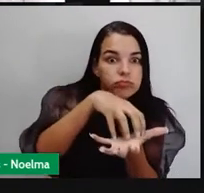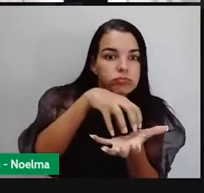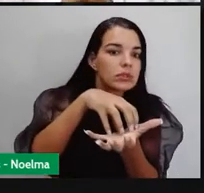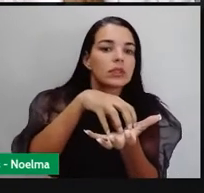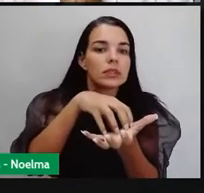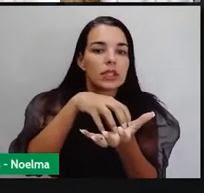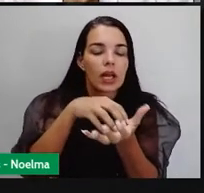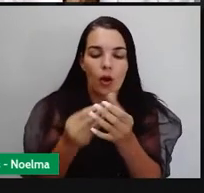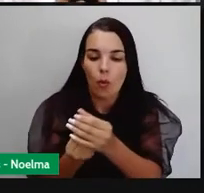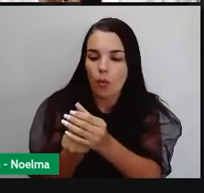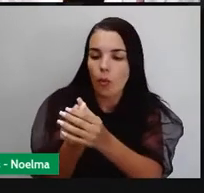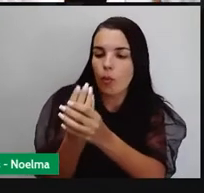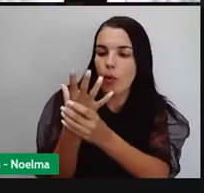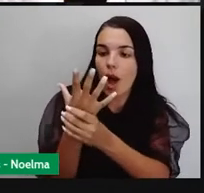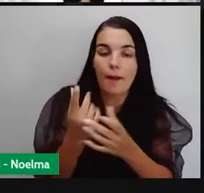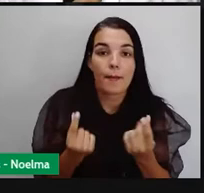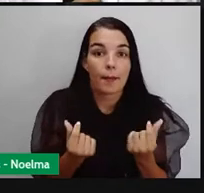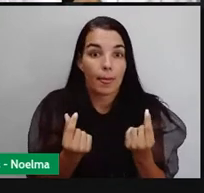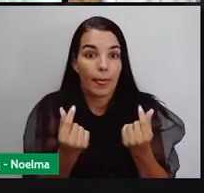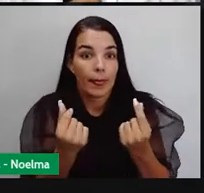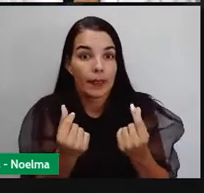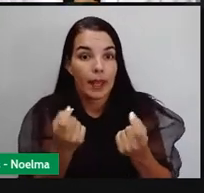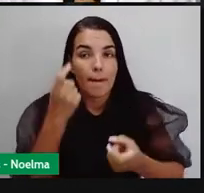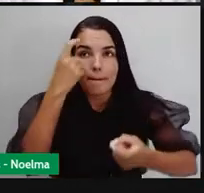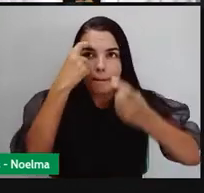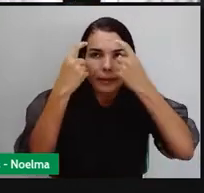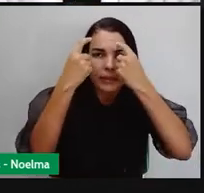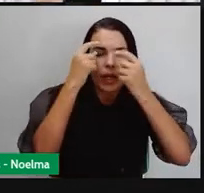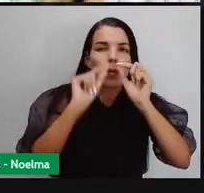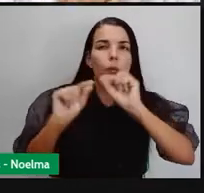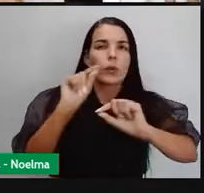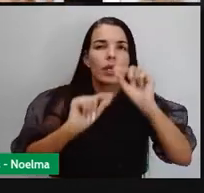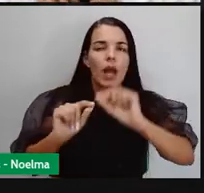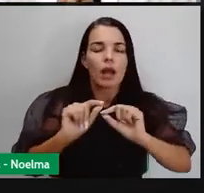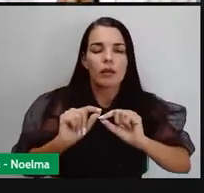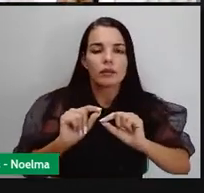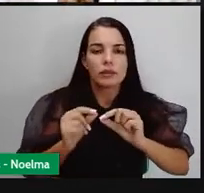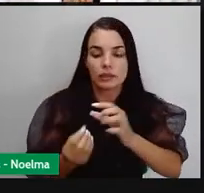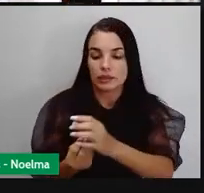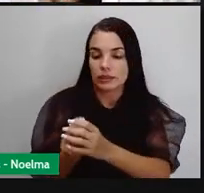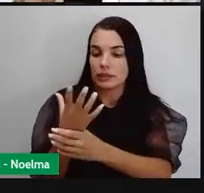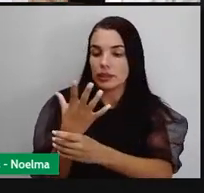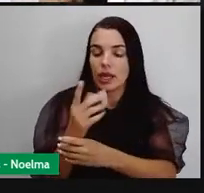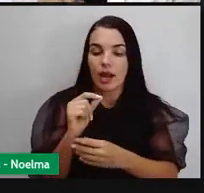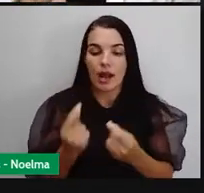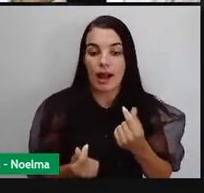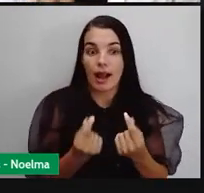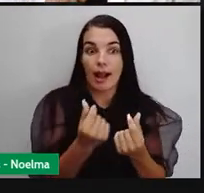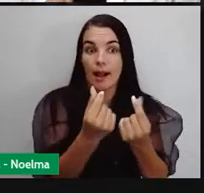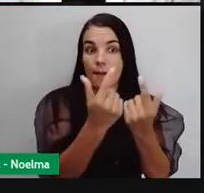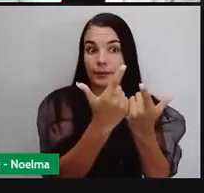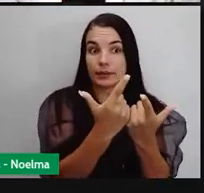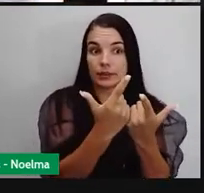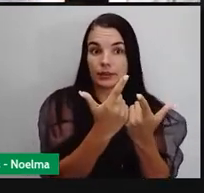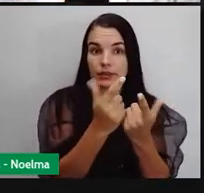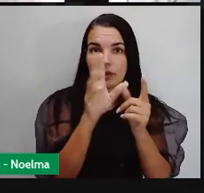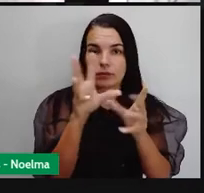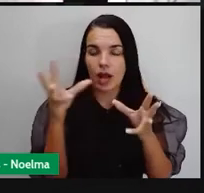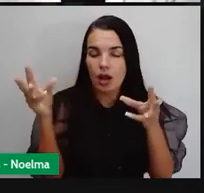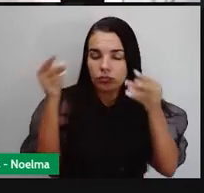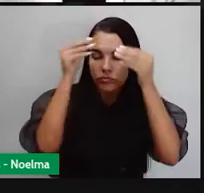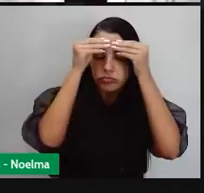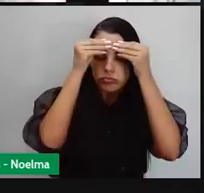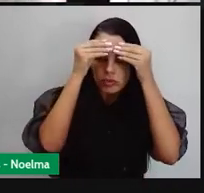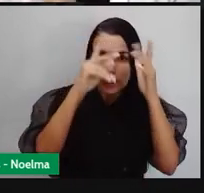capitalismo, a gente tem que pensar um pouquinho sobre o que é o capitalismo, em linhas gerais. Fez um... Guarda essa definição que